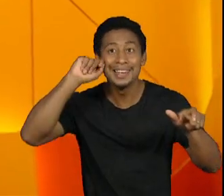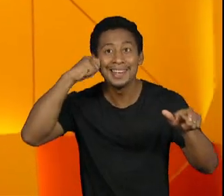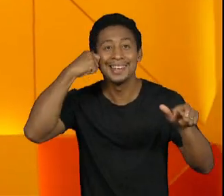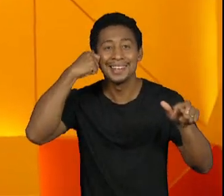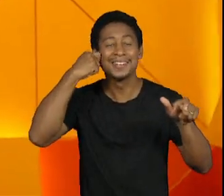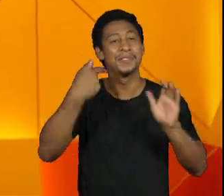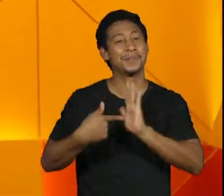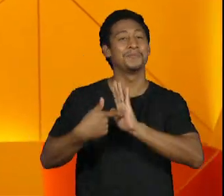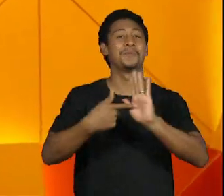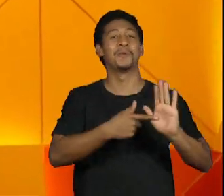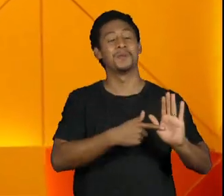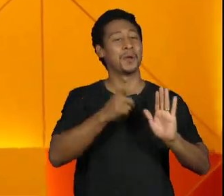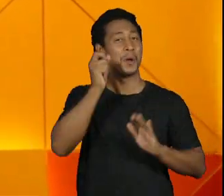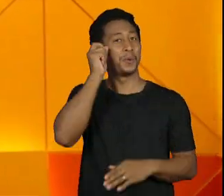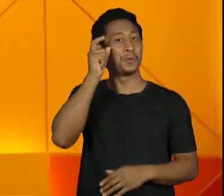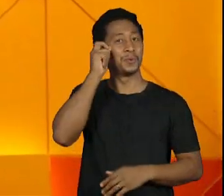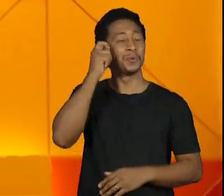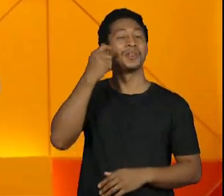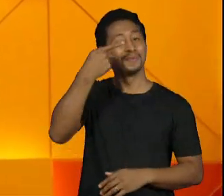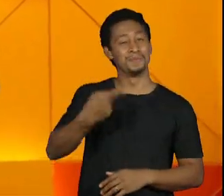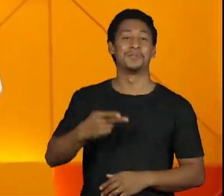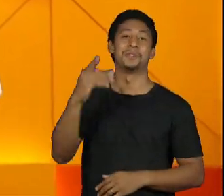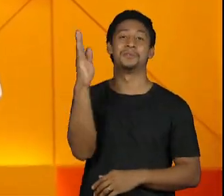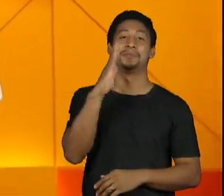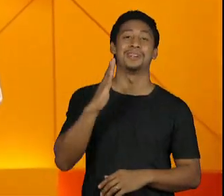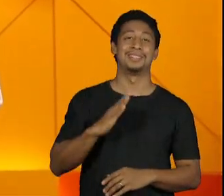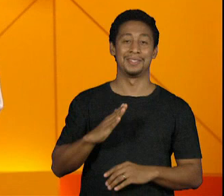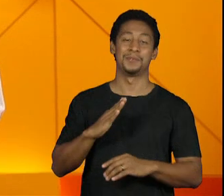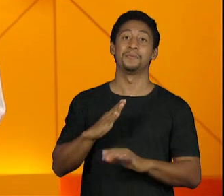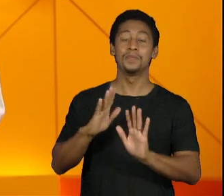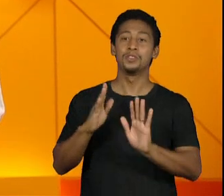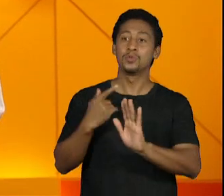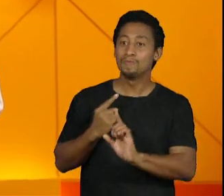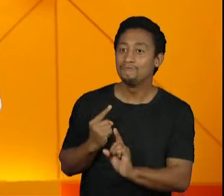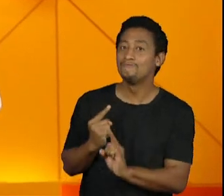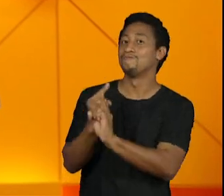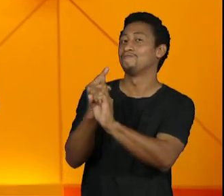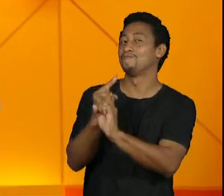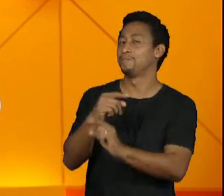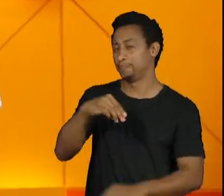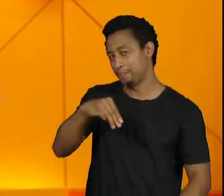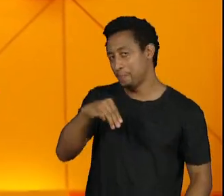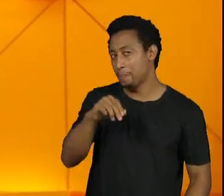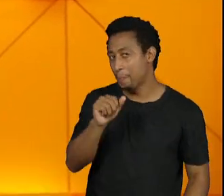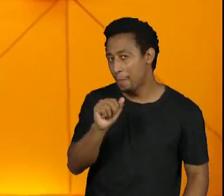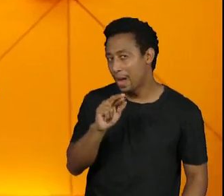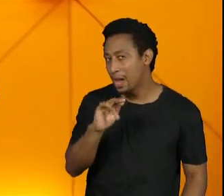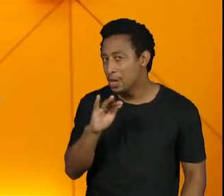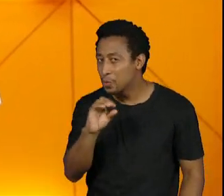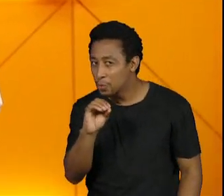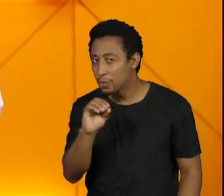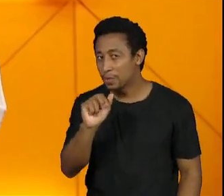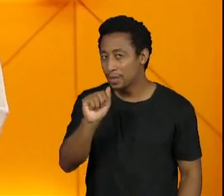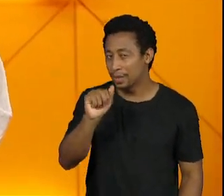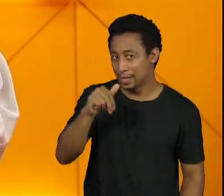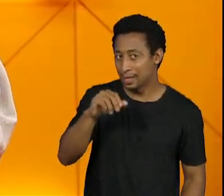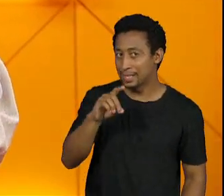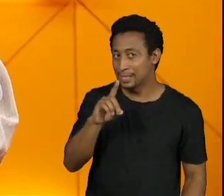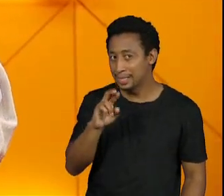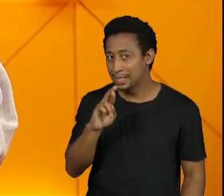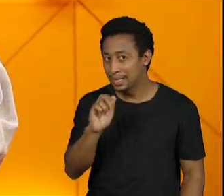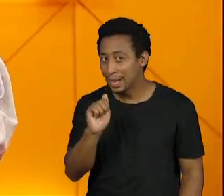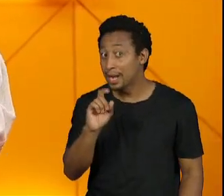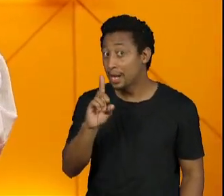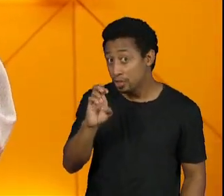história sociocultural do nosso país e chegamos a figura de Mário de Andrade que foi mencionado como um escritor negro no documentário